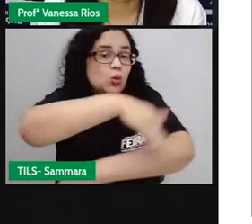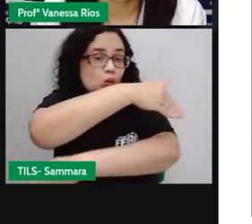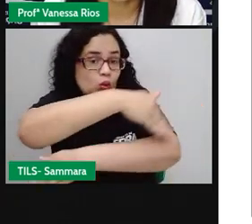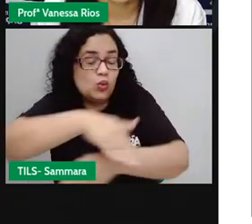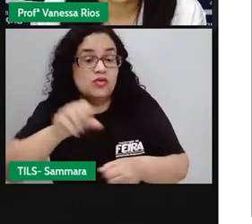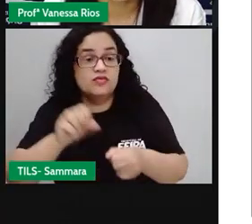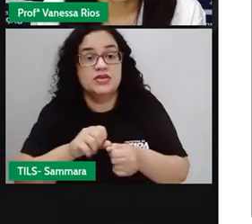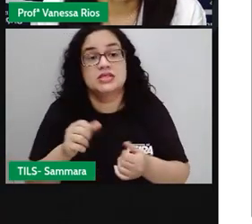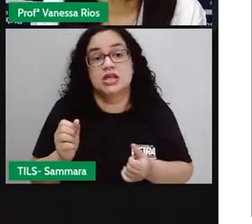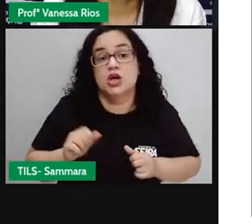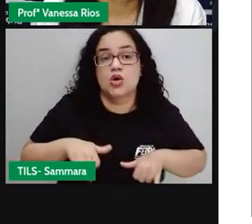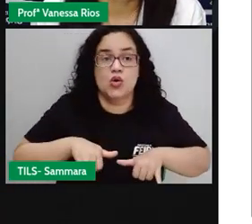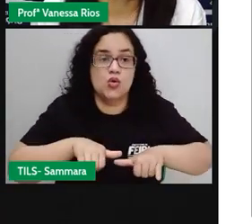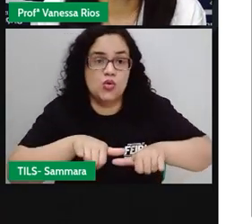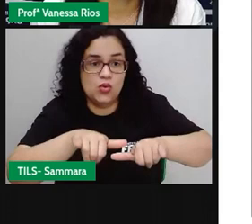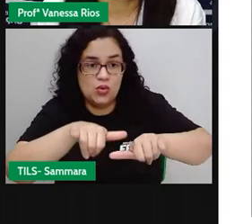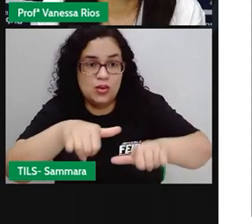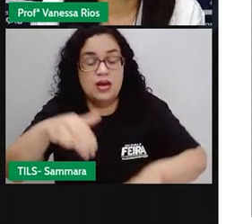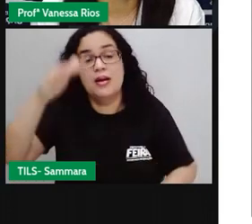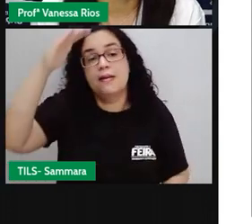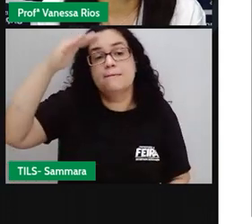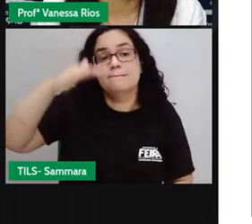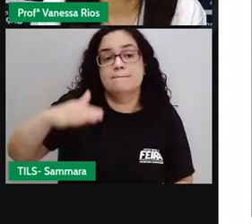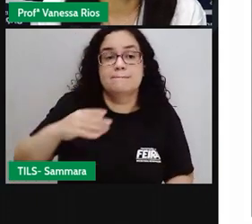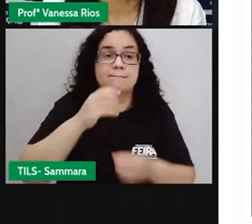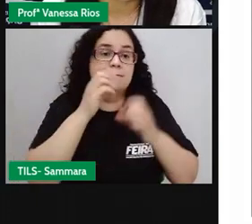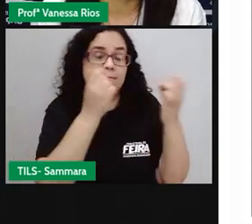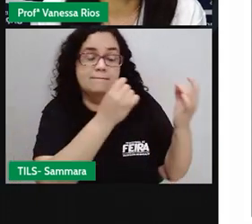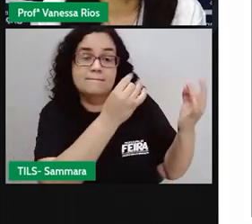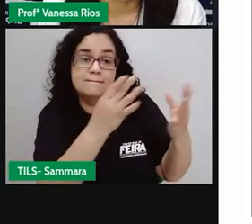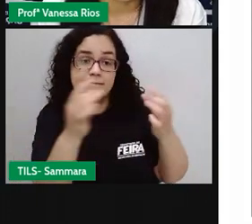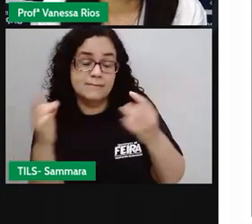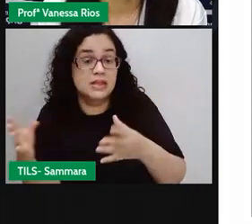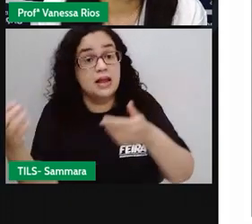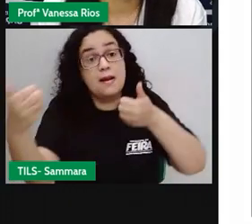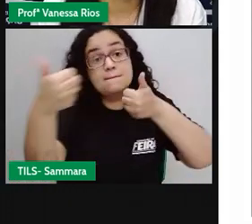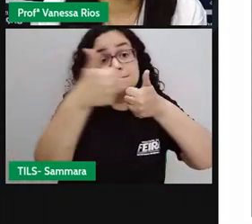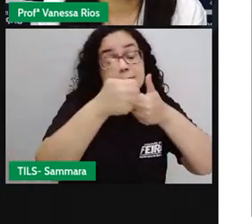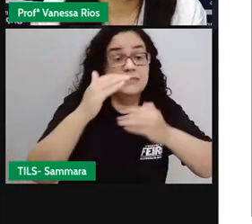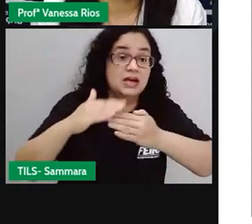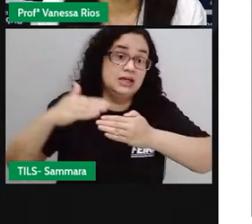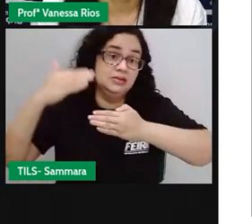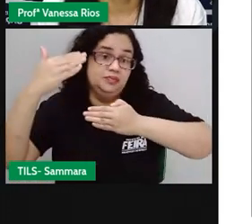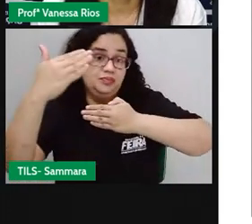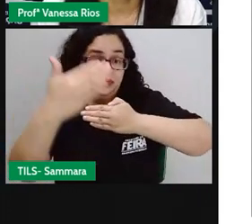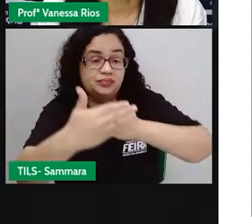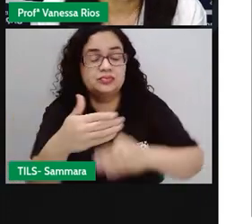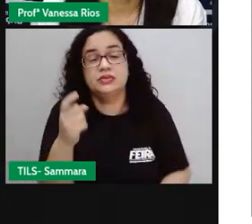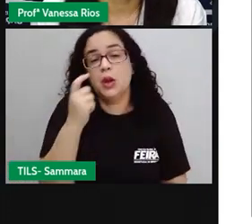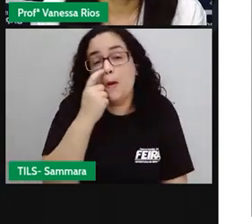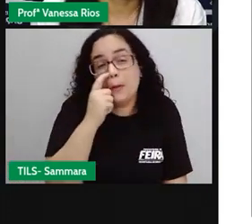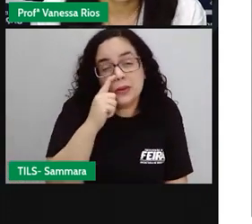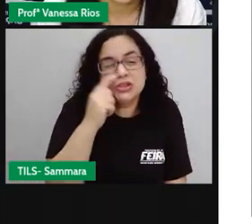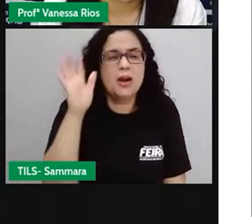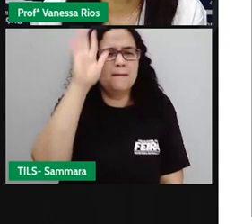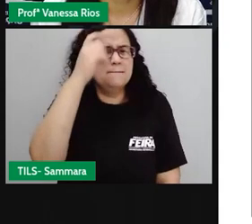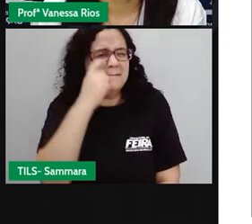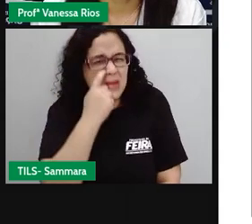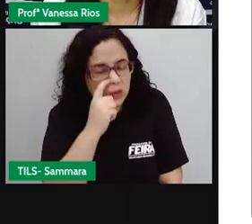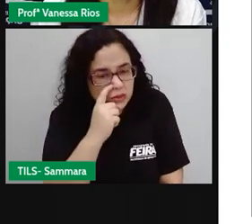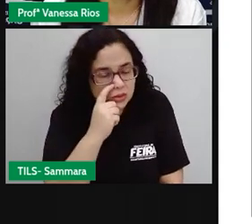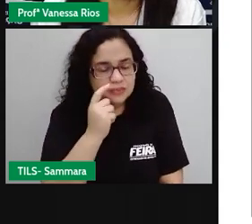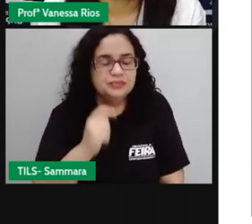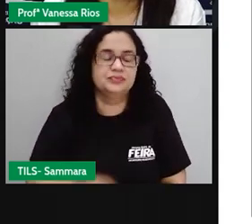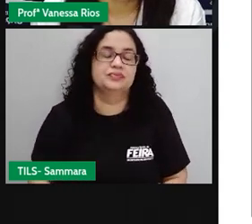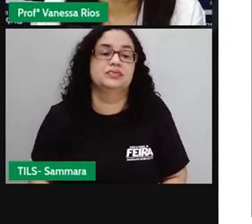para fazer compras, no pequeno armazém ali perto, atrás dela, bruxa, bruxa.